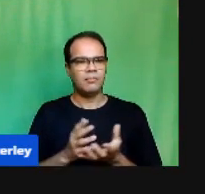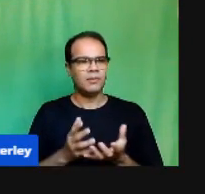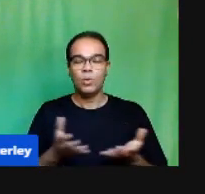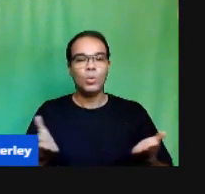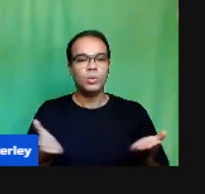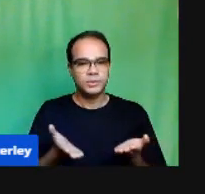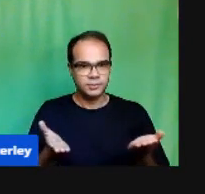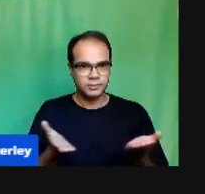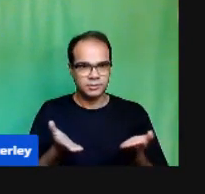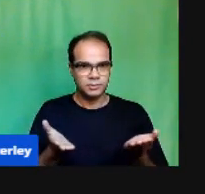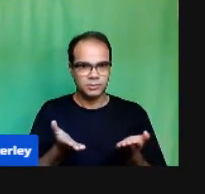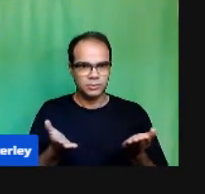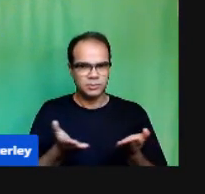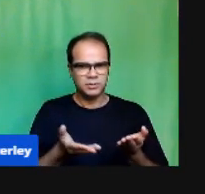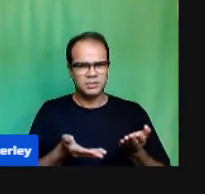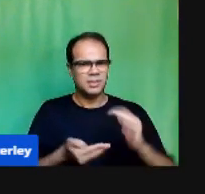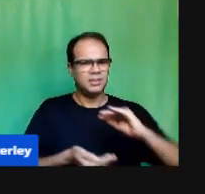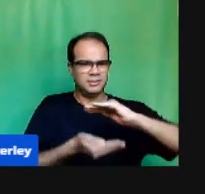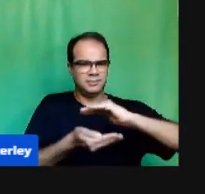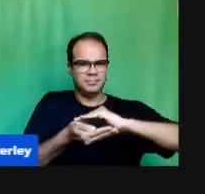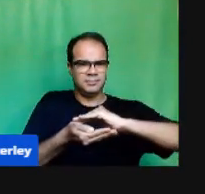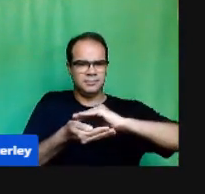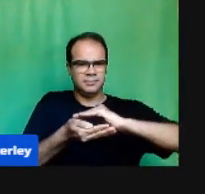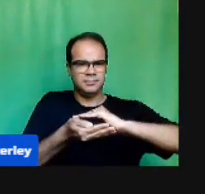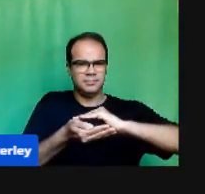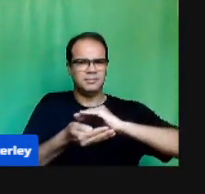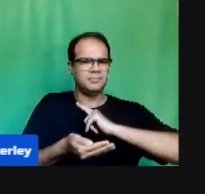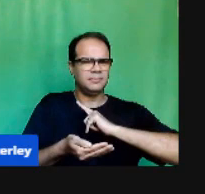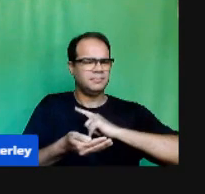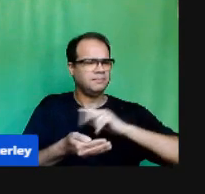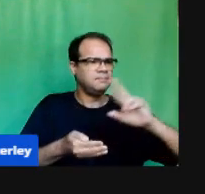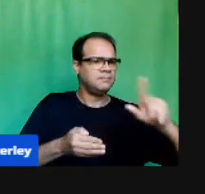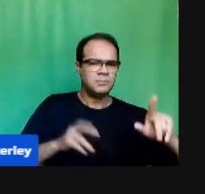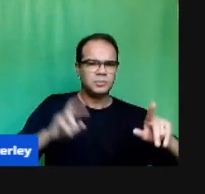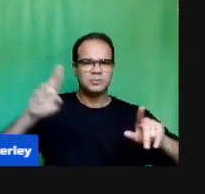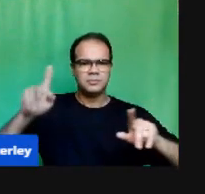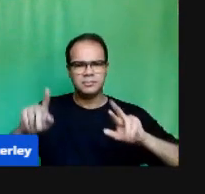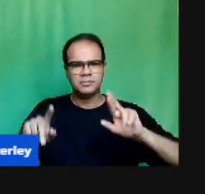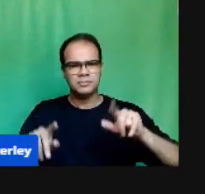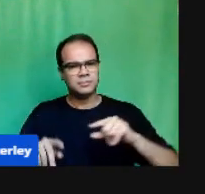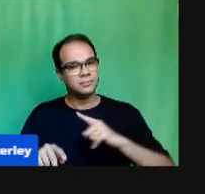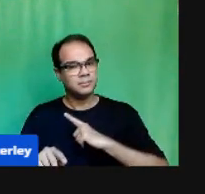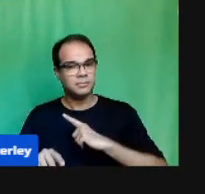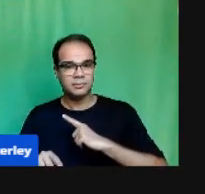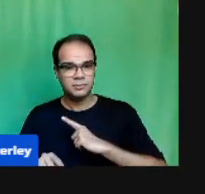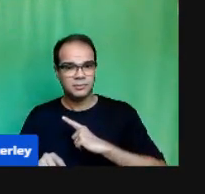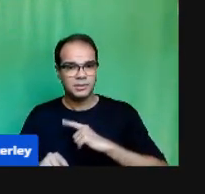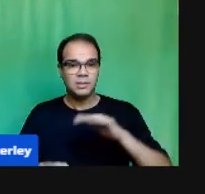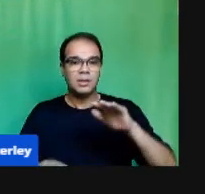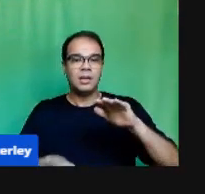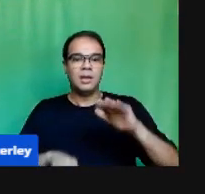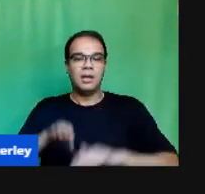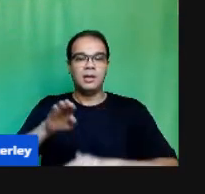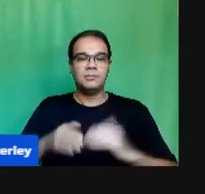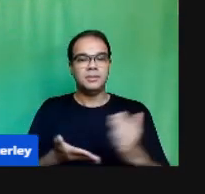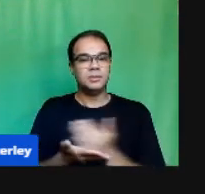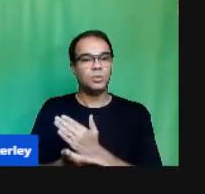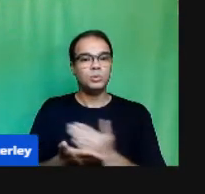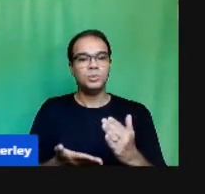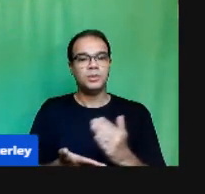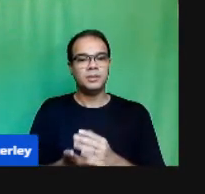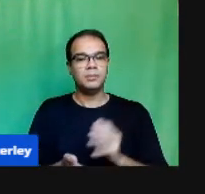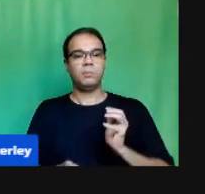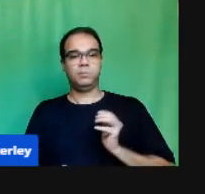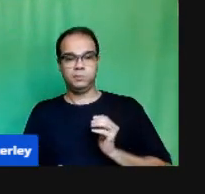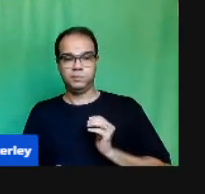Diversidade Dentro da rede Por regiões Por capacidade Sócio-econômica Então cada